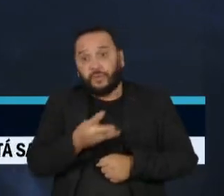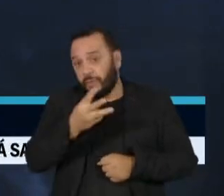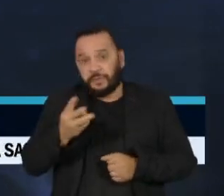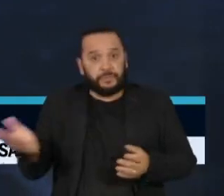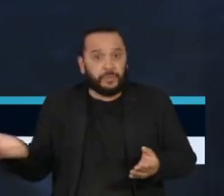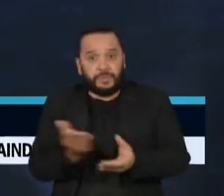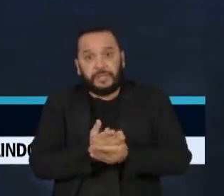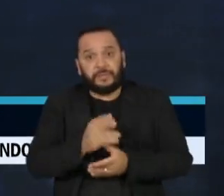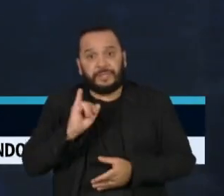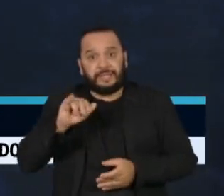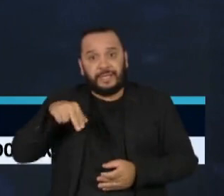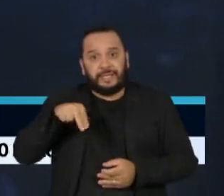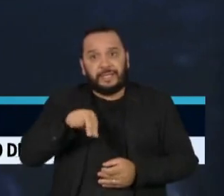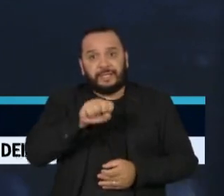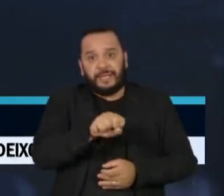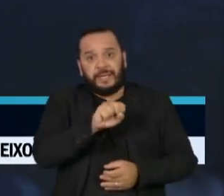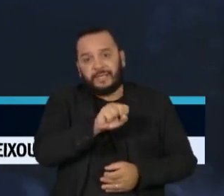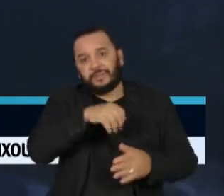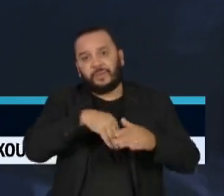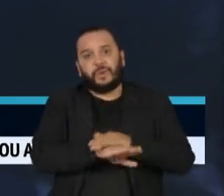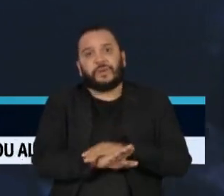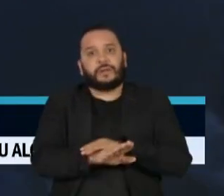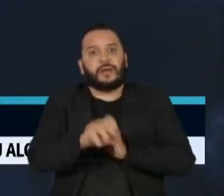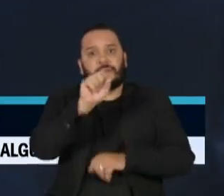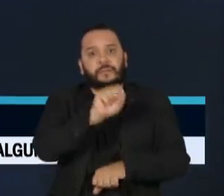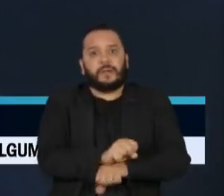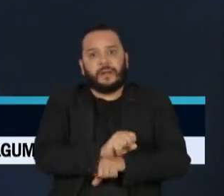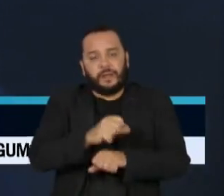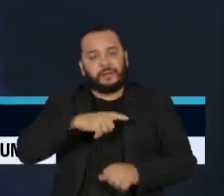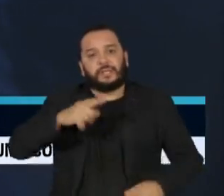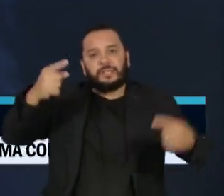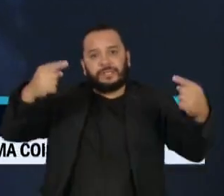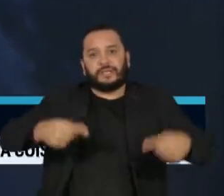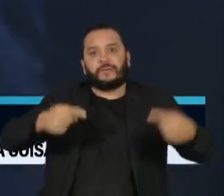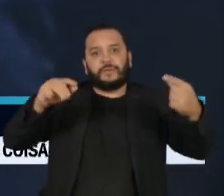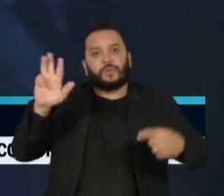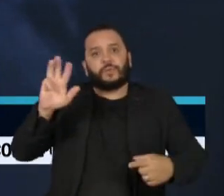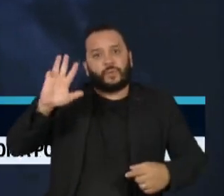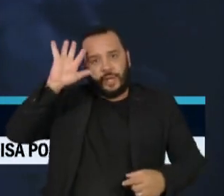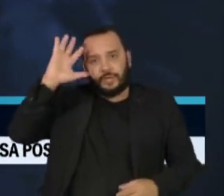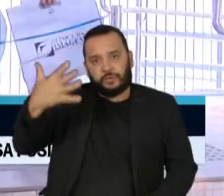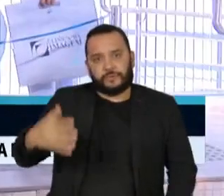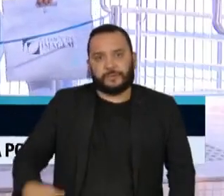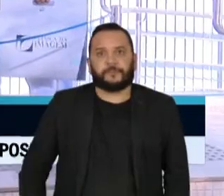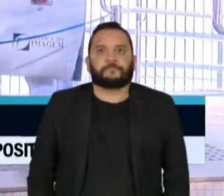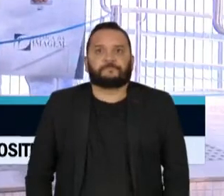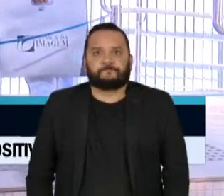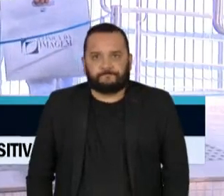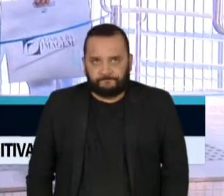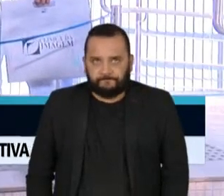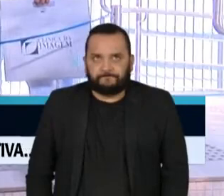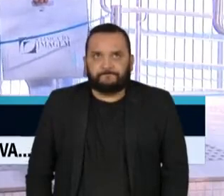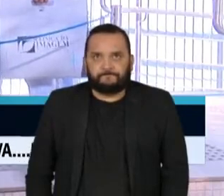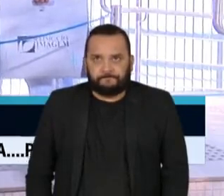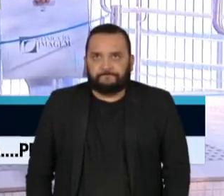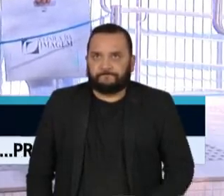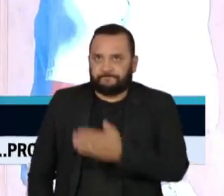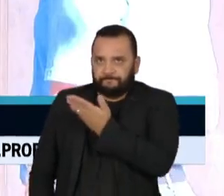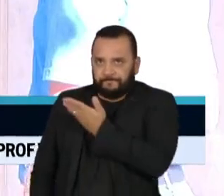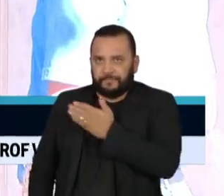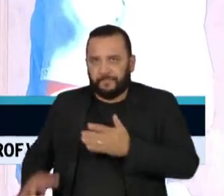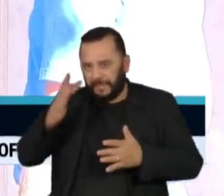INSS estão parados. É mais um grande desafio que o futuro governo Lula terá que enfrentar. Uma